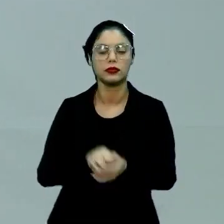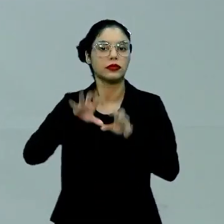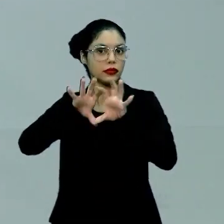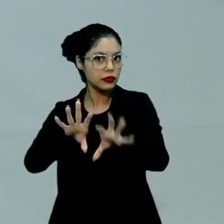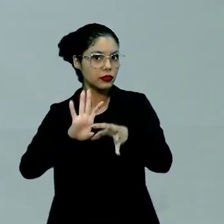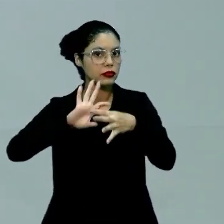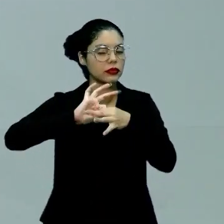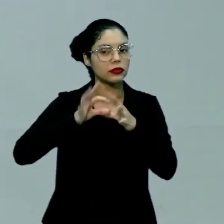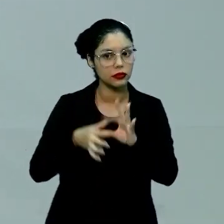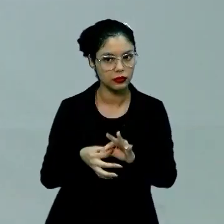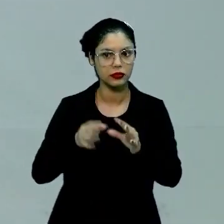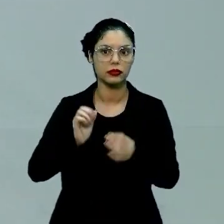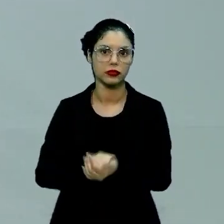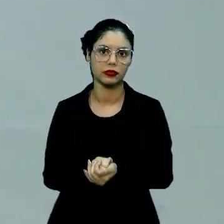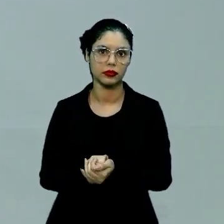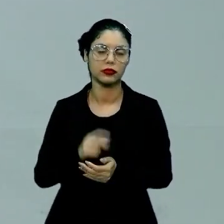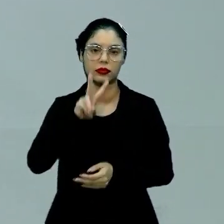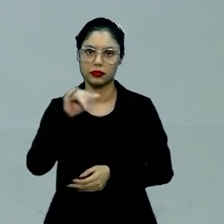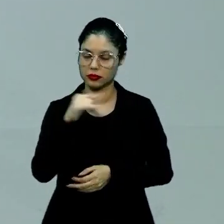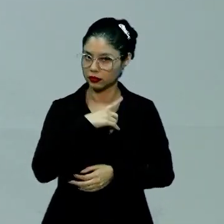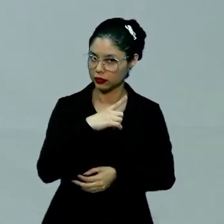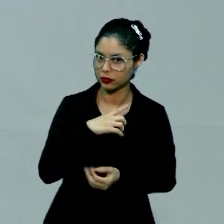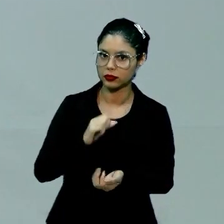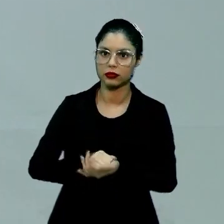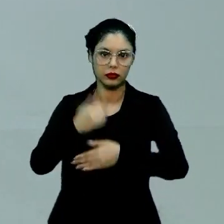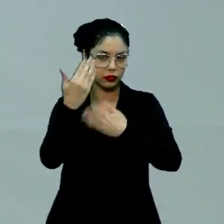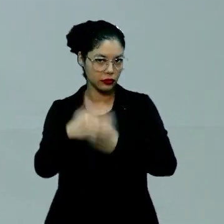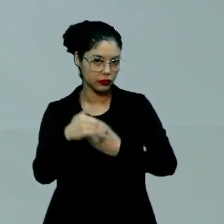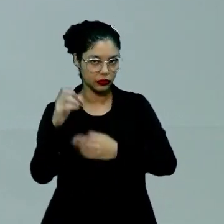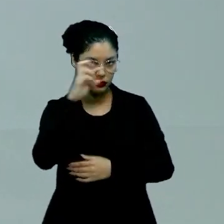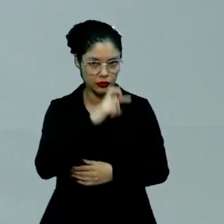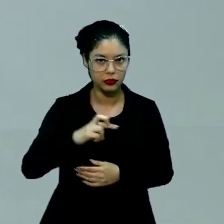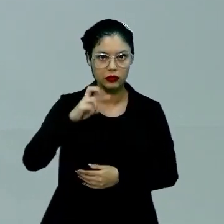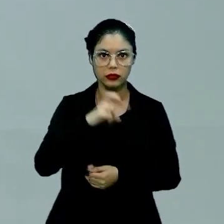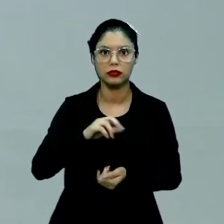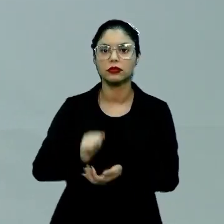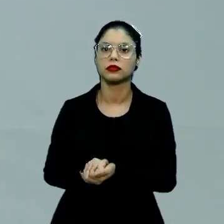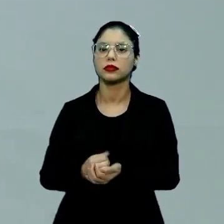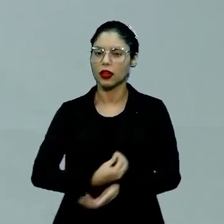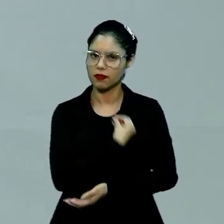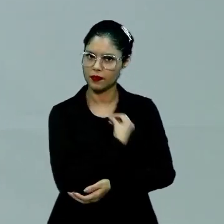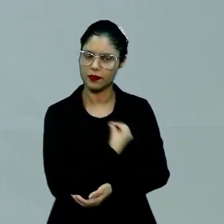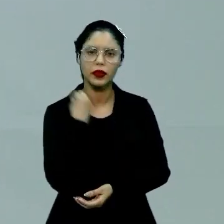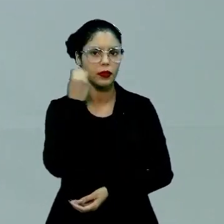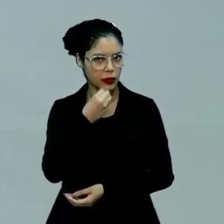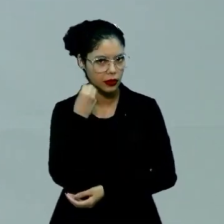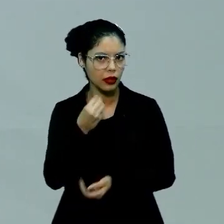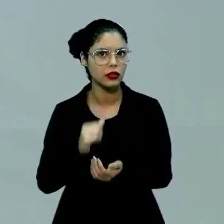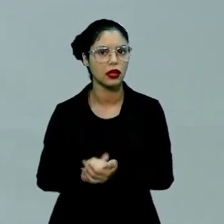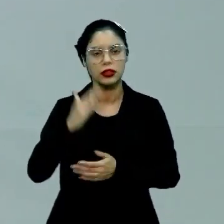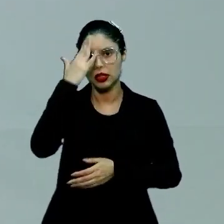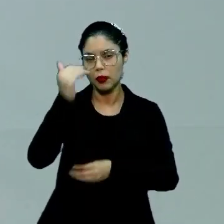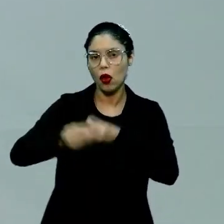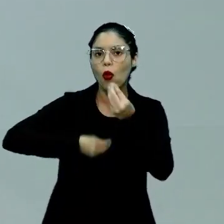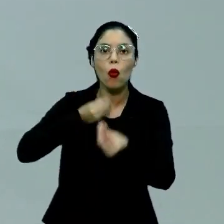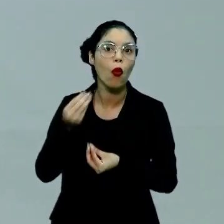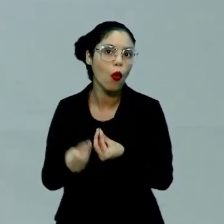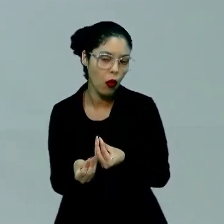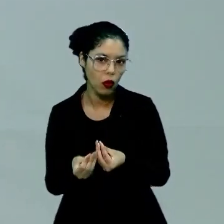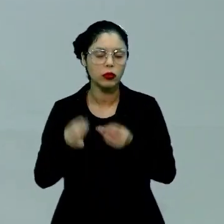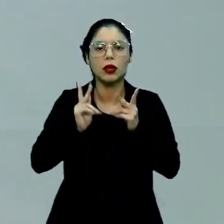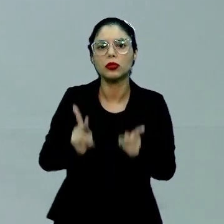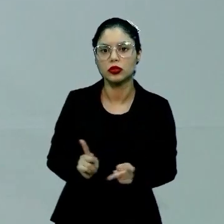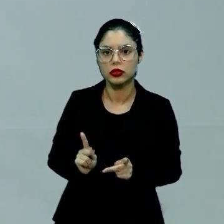nesse contexto que a gente vai ter uma prova que analisa a vivência, experiência e quer saber como o indivíduo se